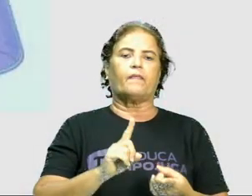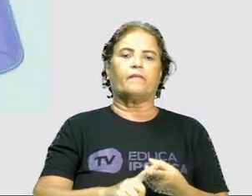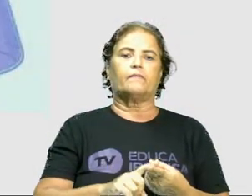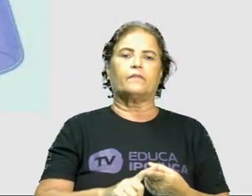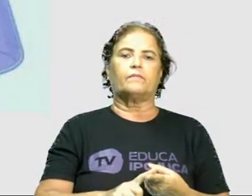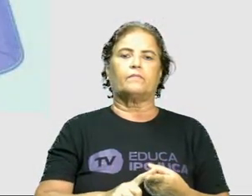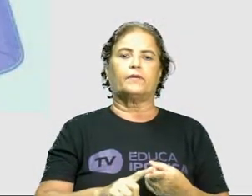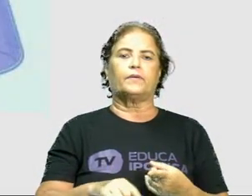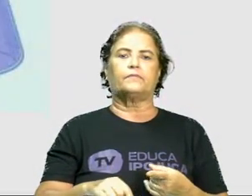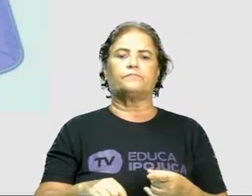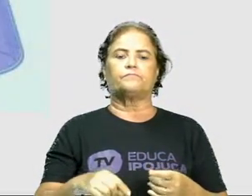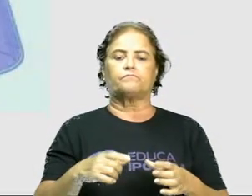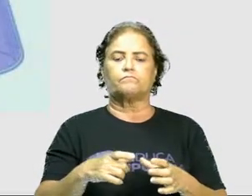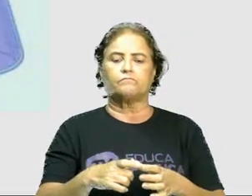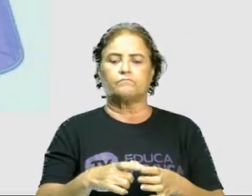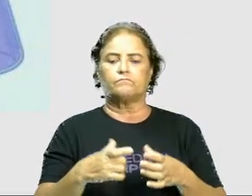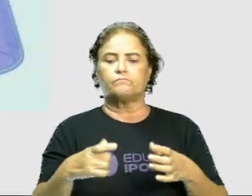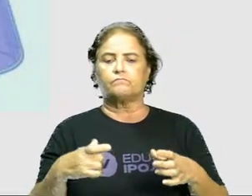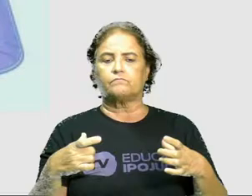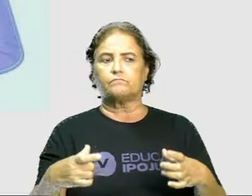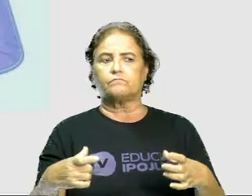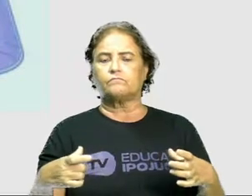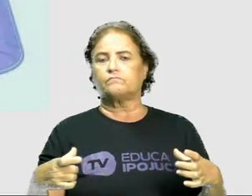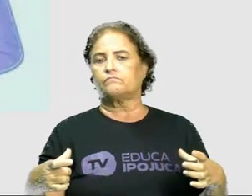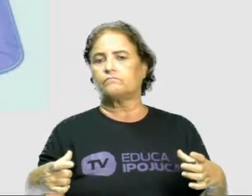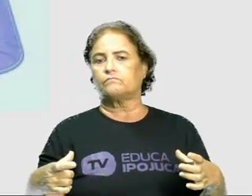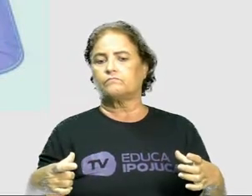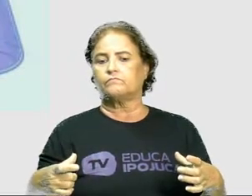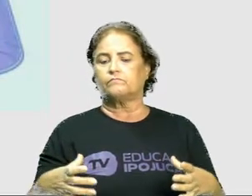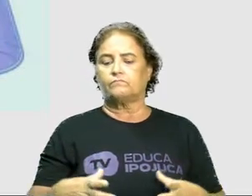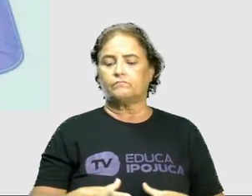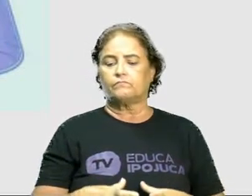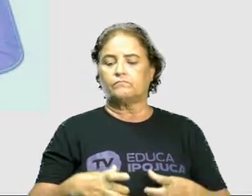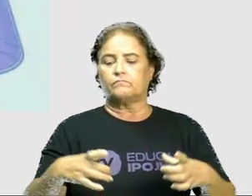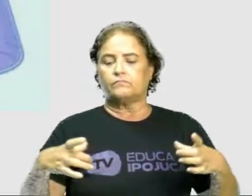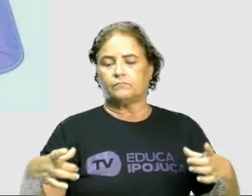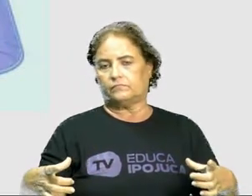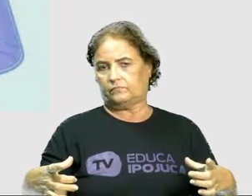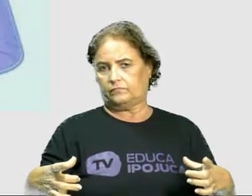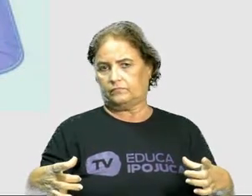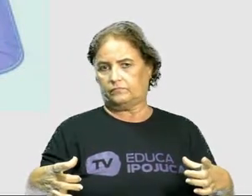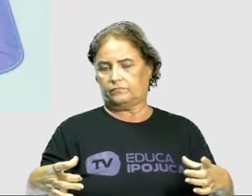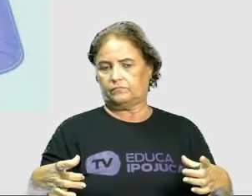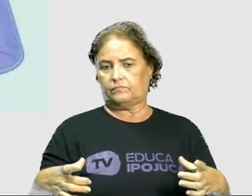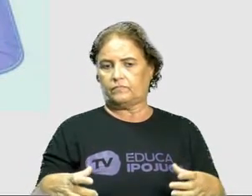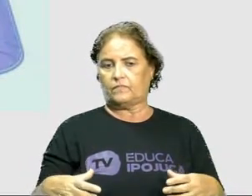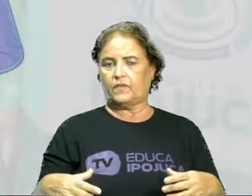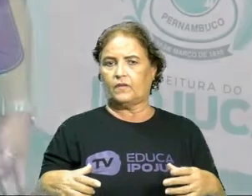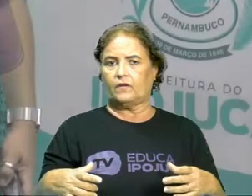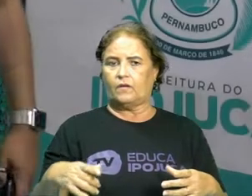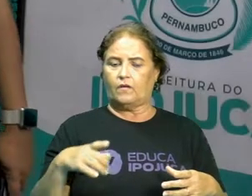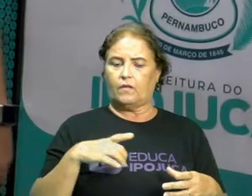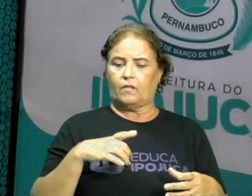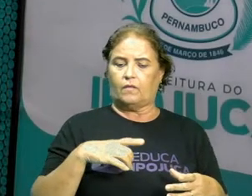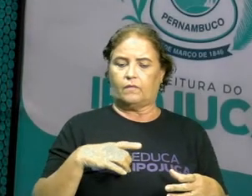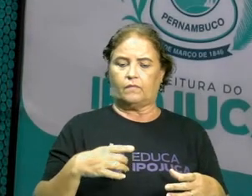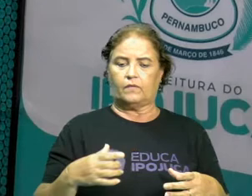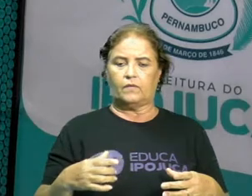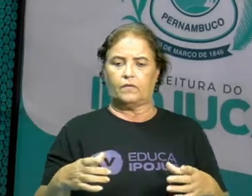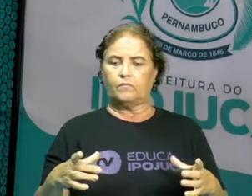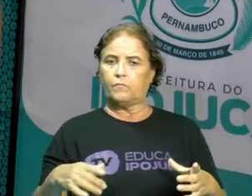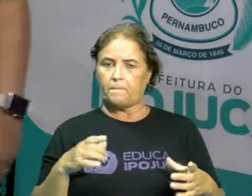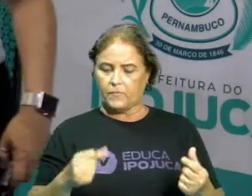extensão. Ou seja, é o espaço que o corpo ocupa. Que pode ser um espaço